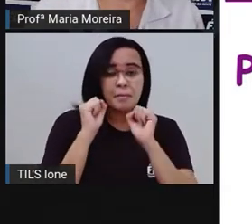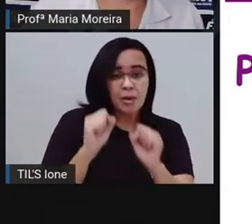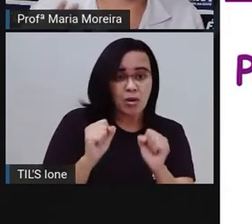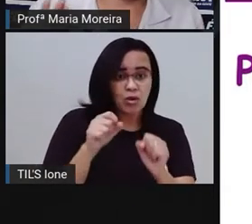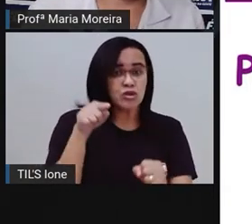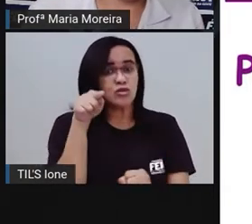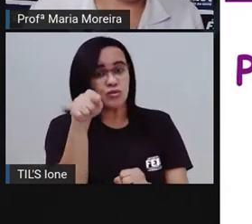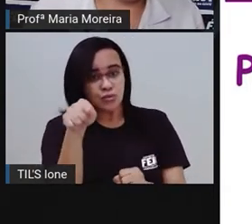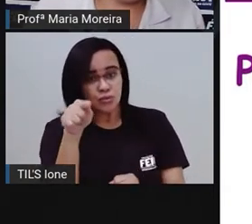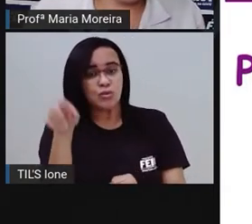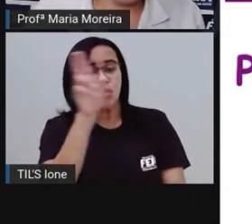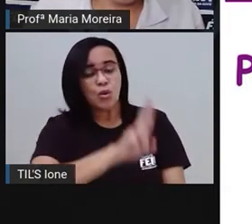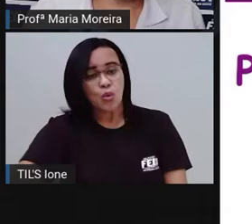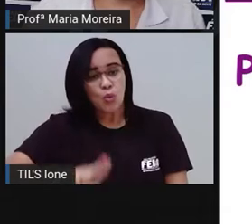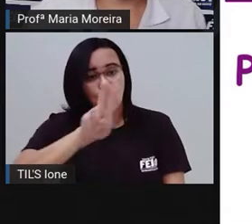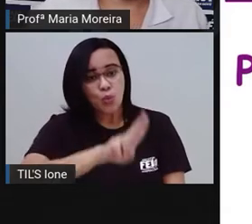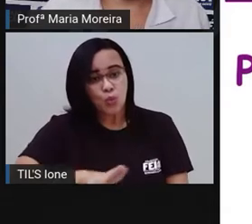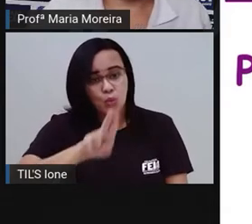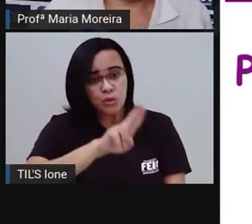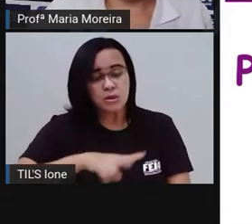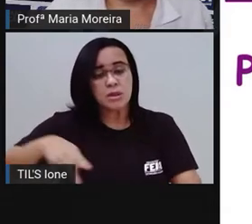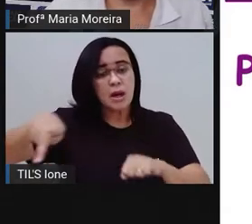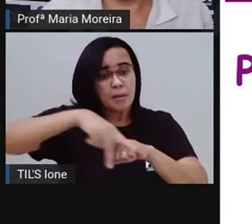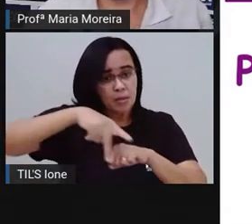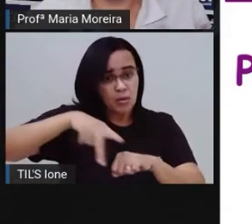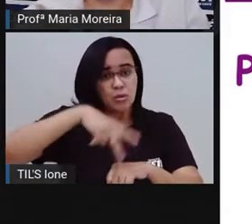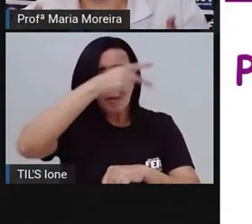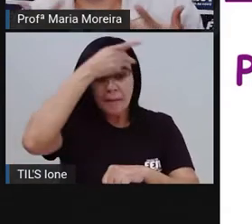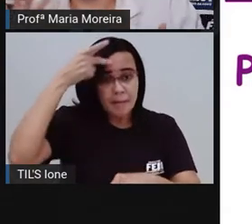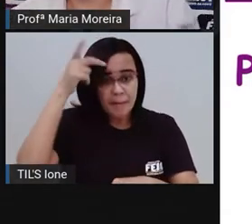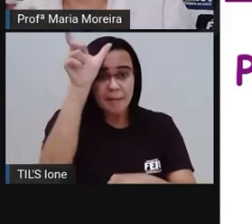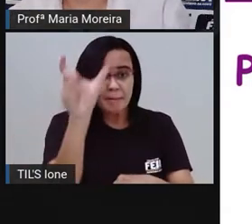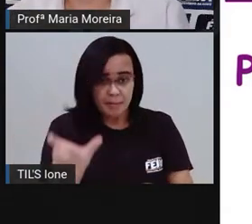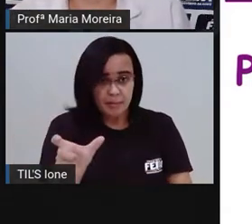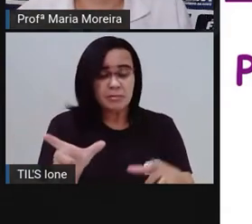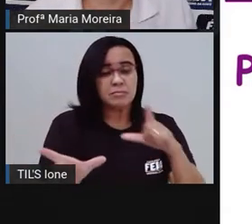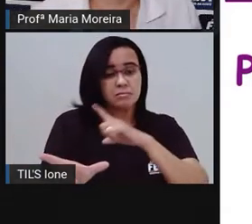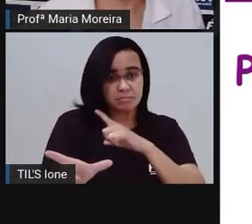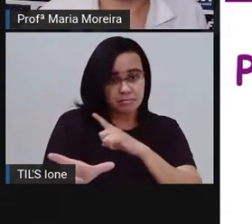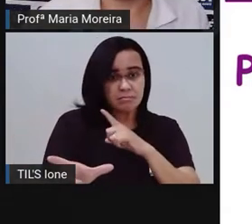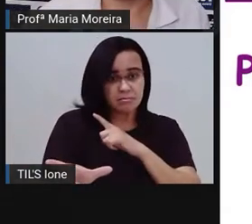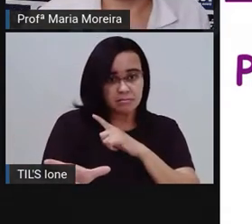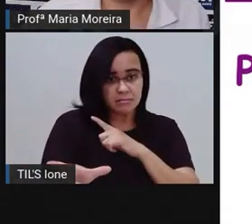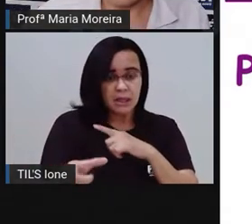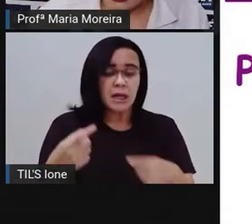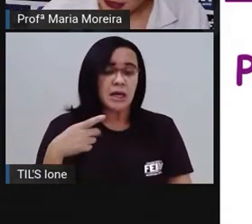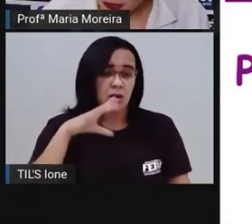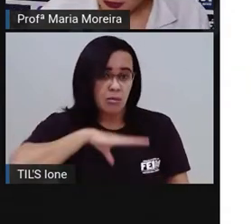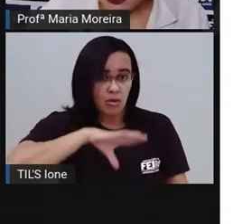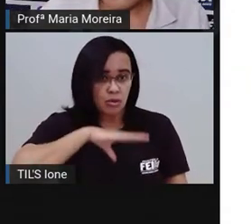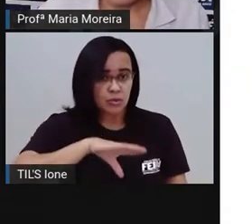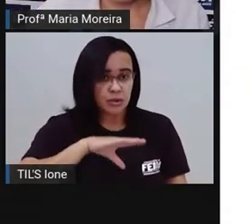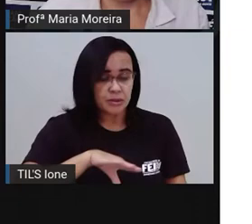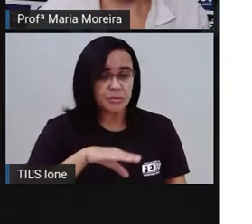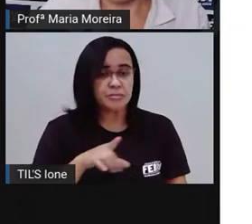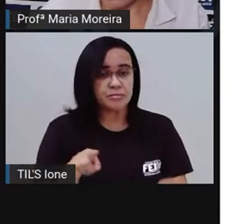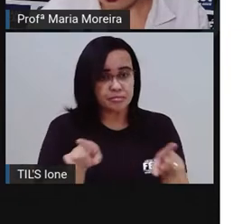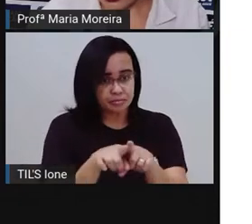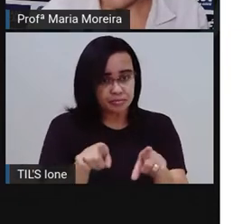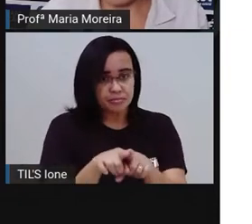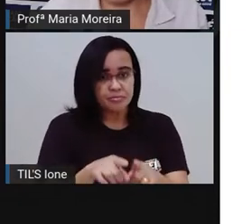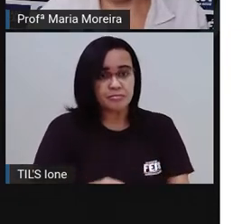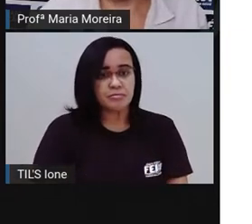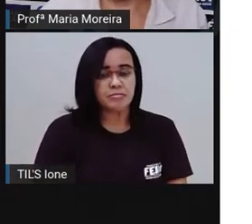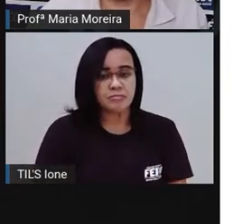como pronome pessoal. Mas, porque isso é permitido aonde? Na nossa língua falada. Certo? Bom,